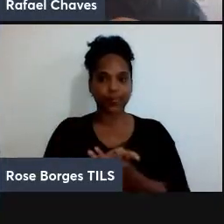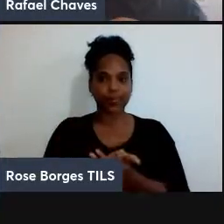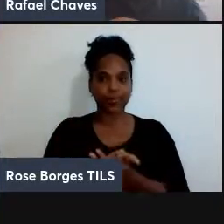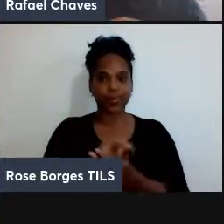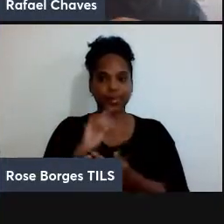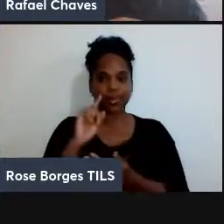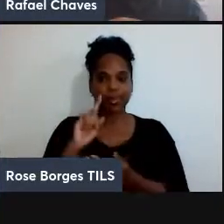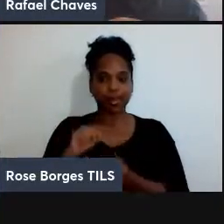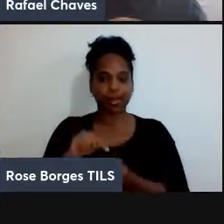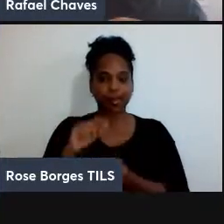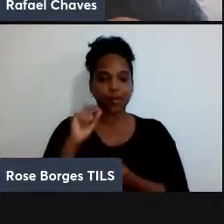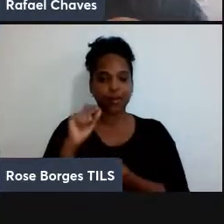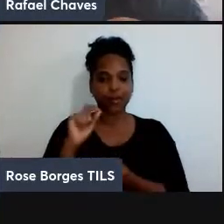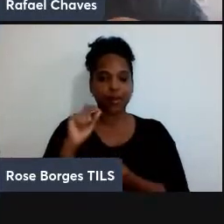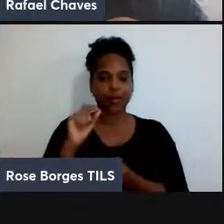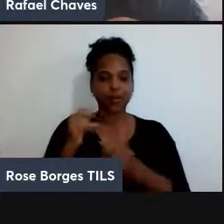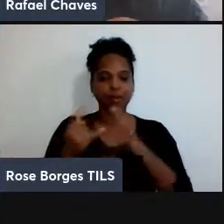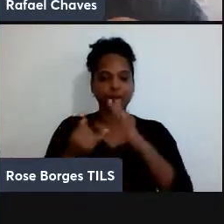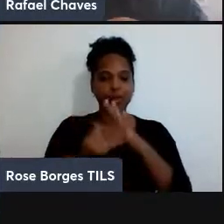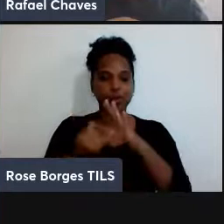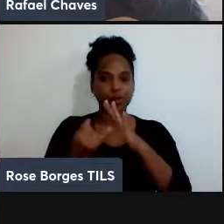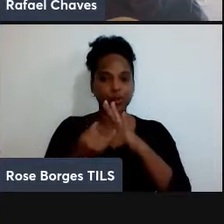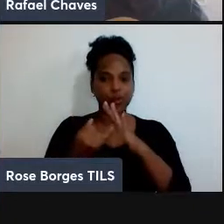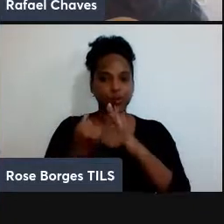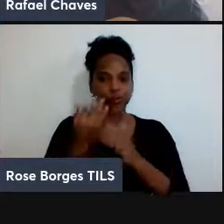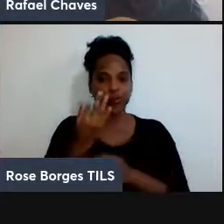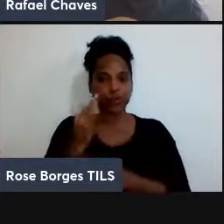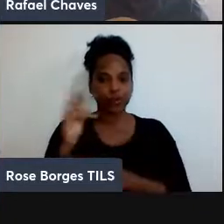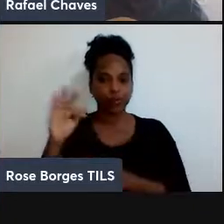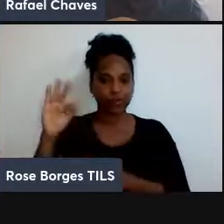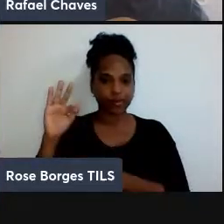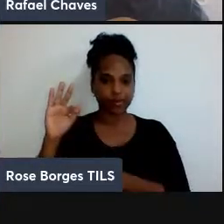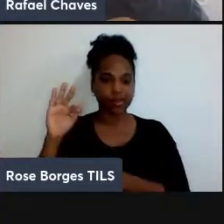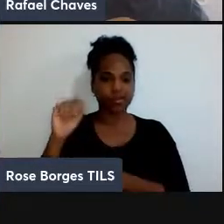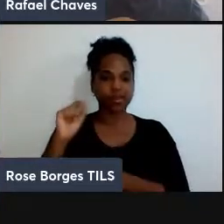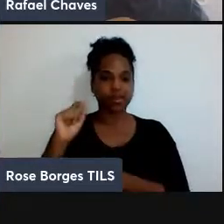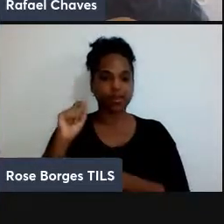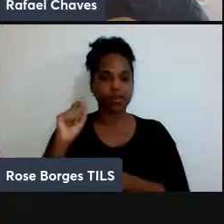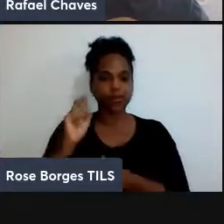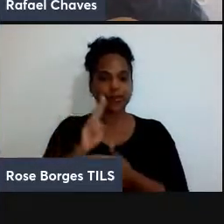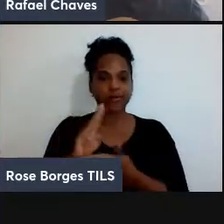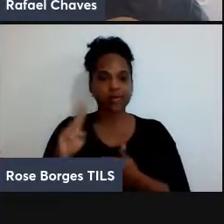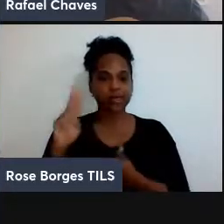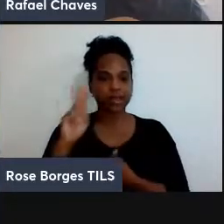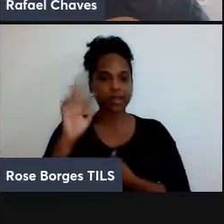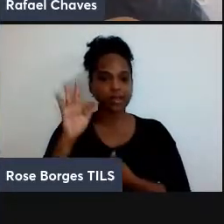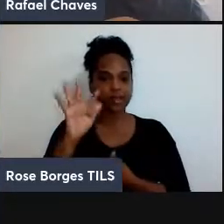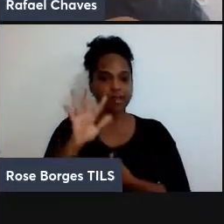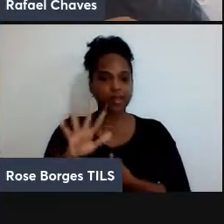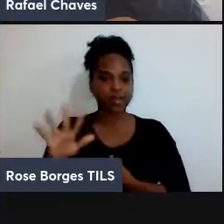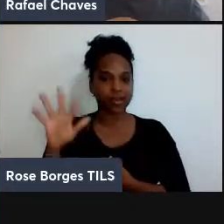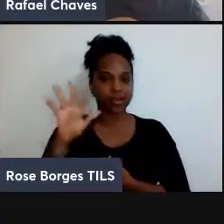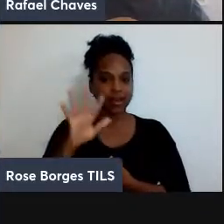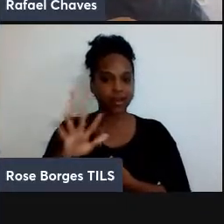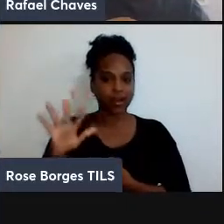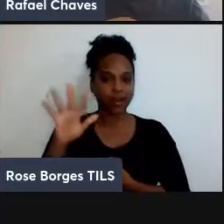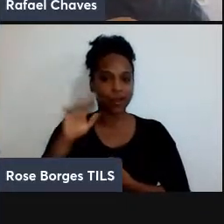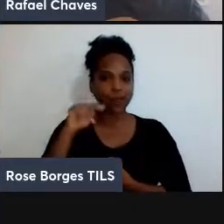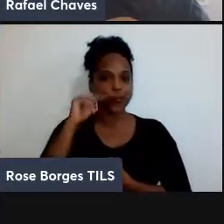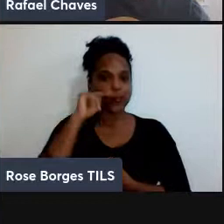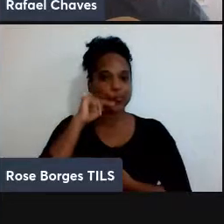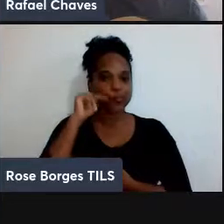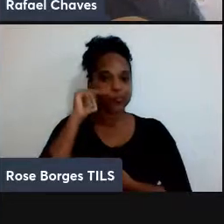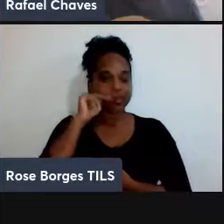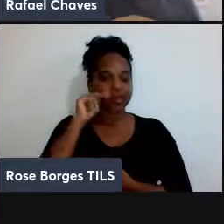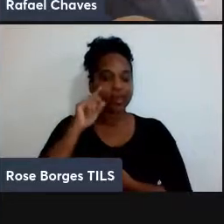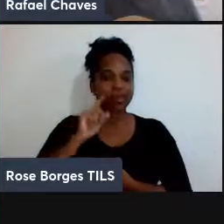Instituto Internacional de Física para a Universidade Federal do Rio Grande do Norte. Fez graduação, mestrado e doutorado em